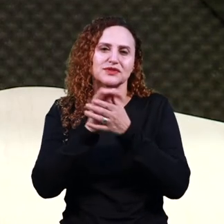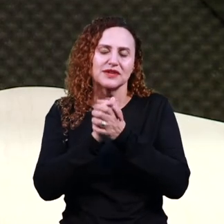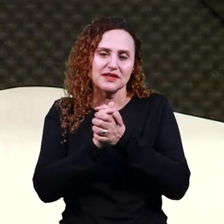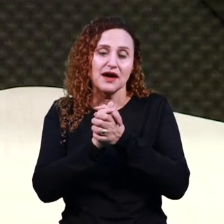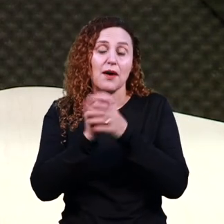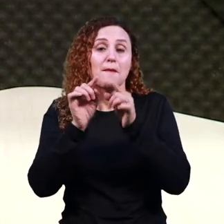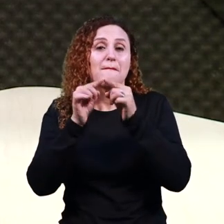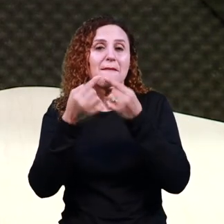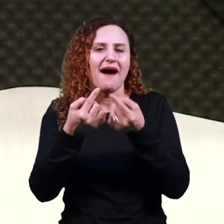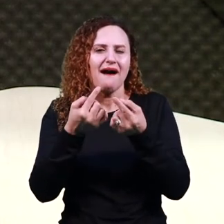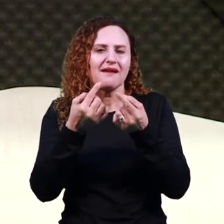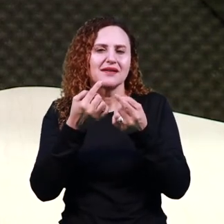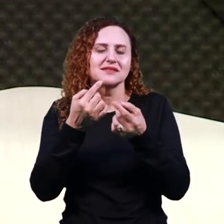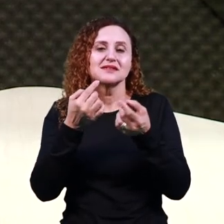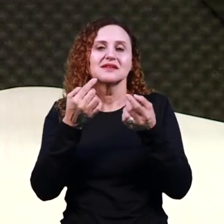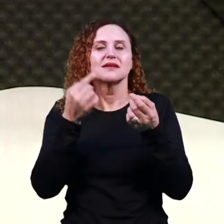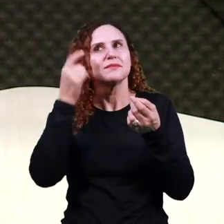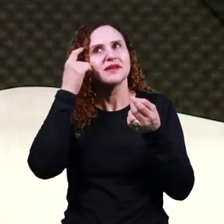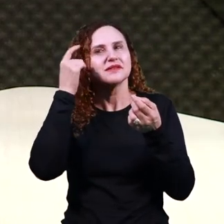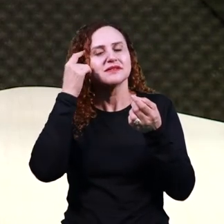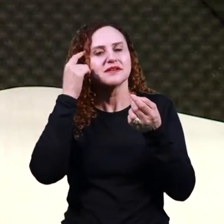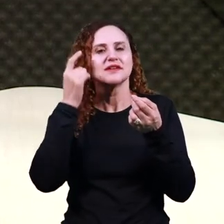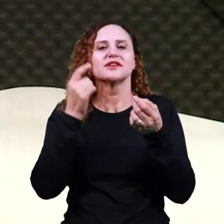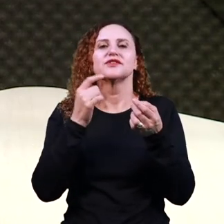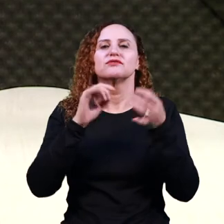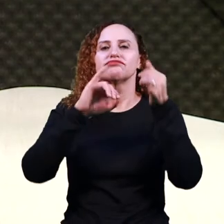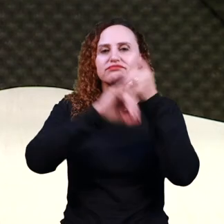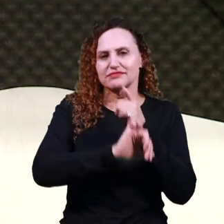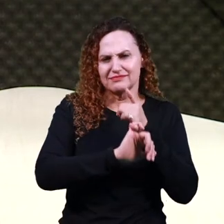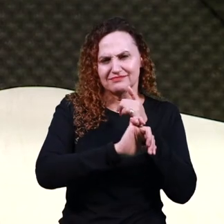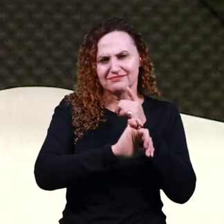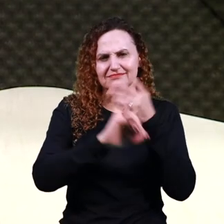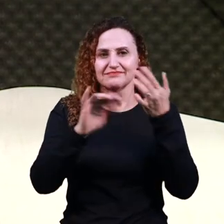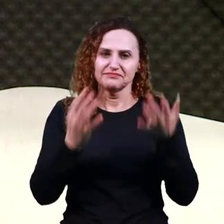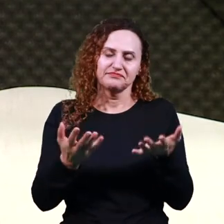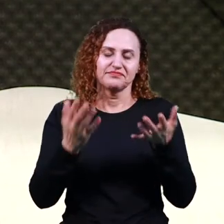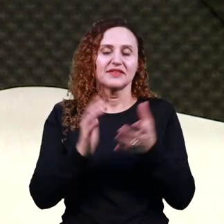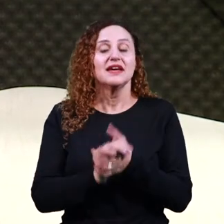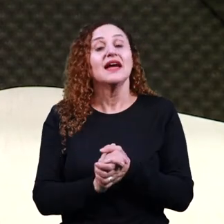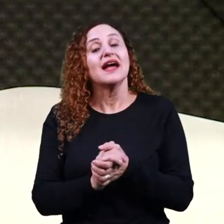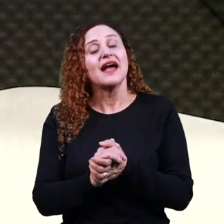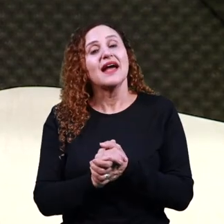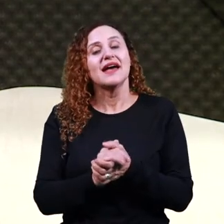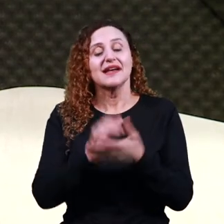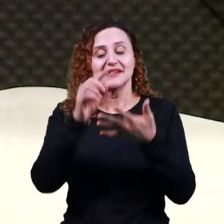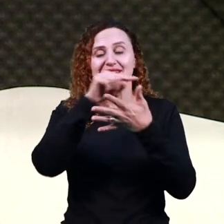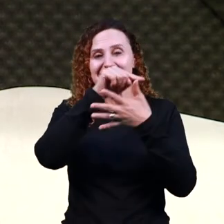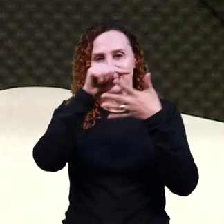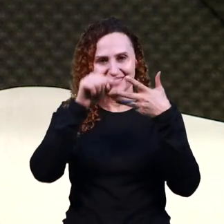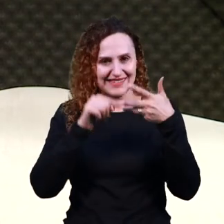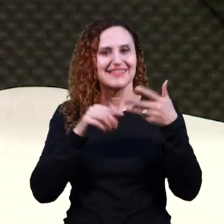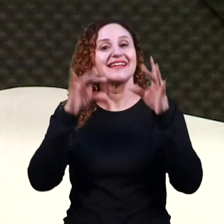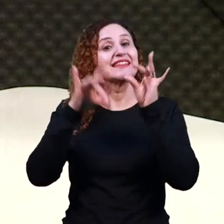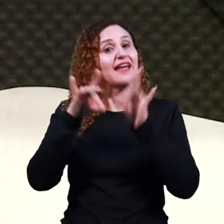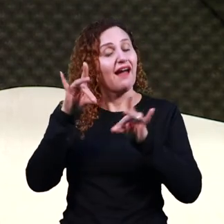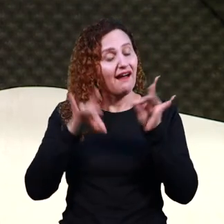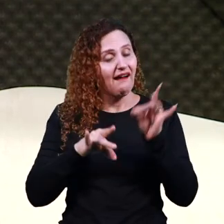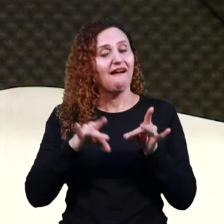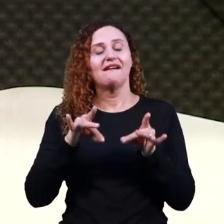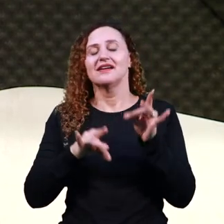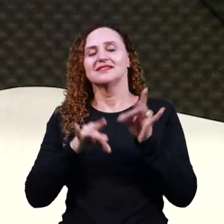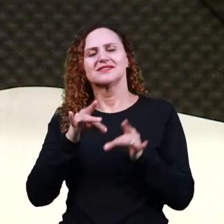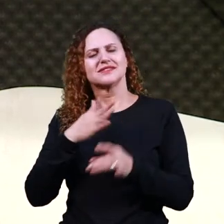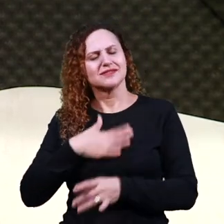Essas duas peças são duas peças interessantíssimas que tenho certeza que vocês vão gostar muito de ler.